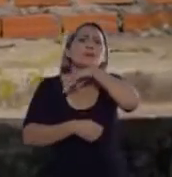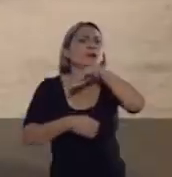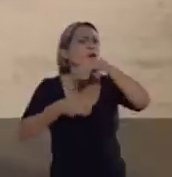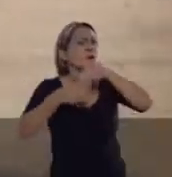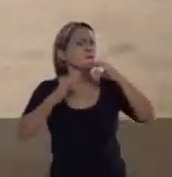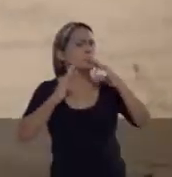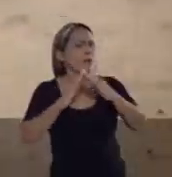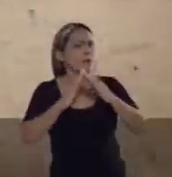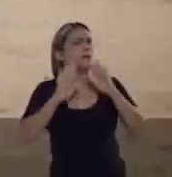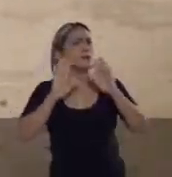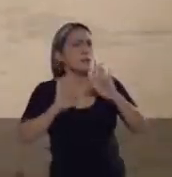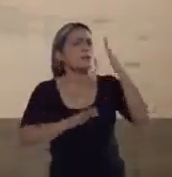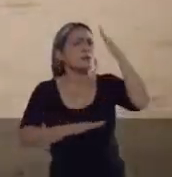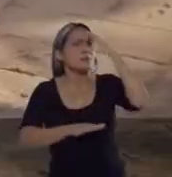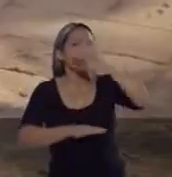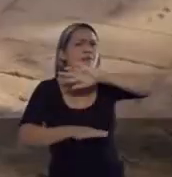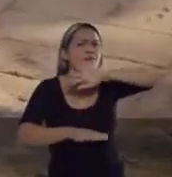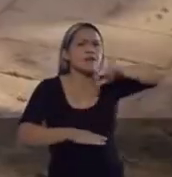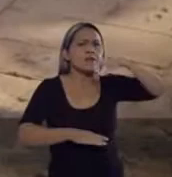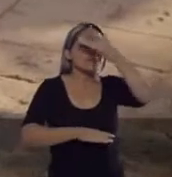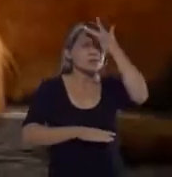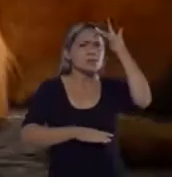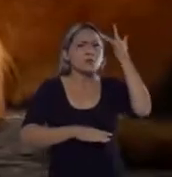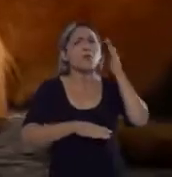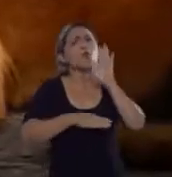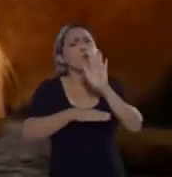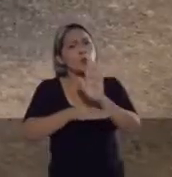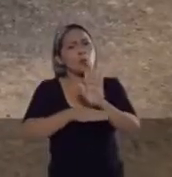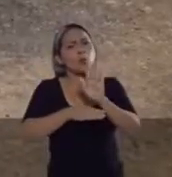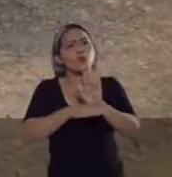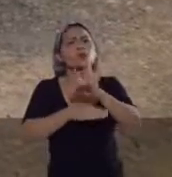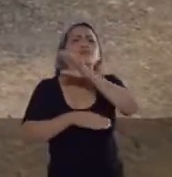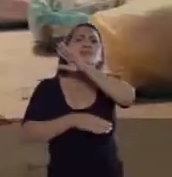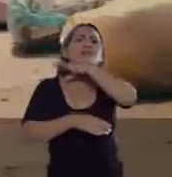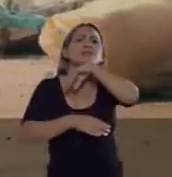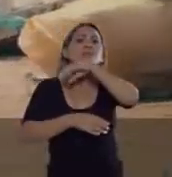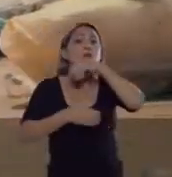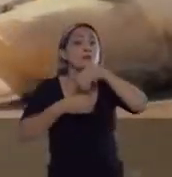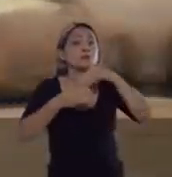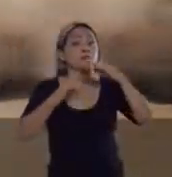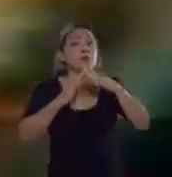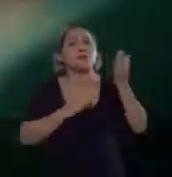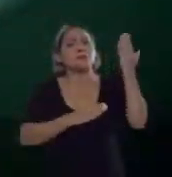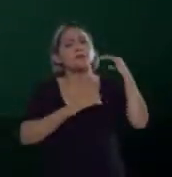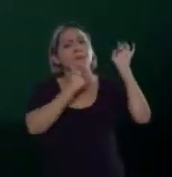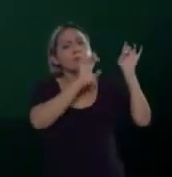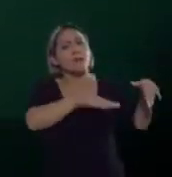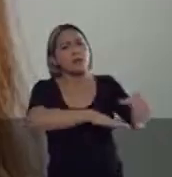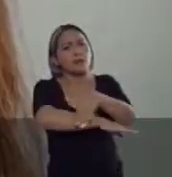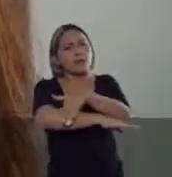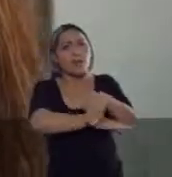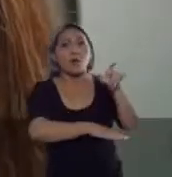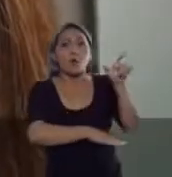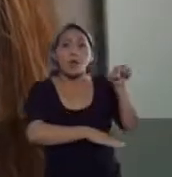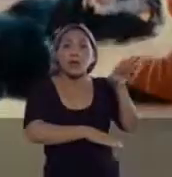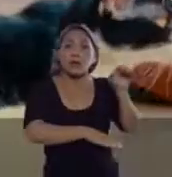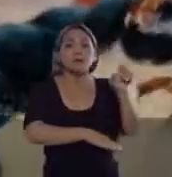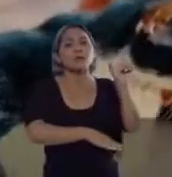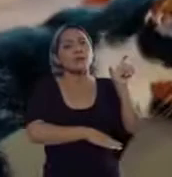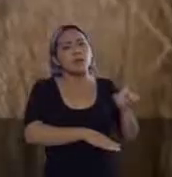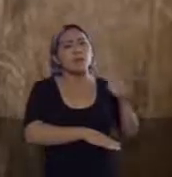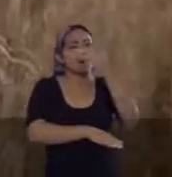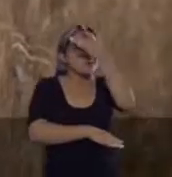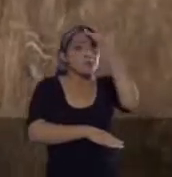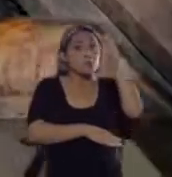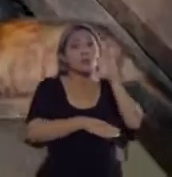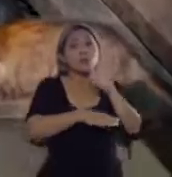animais domésticos, mas sabemos que muitas pessoas assumem os cuidados com animais que são abandonados nas ruas. A Cristina é uma delas. Ela